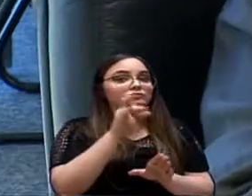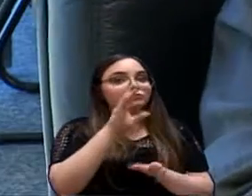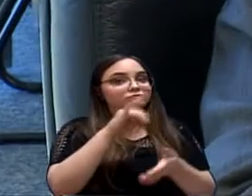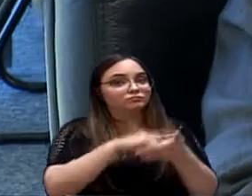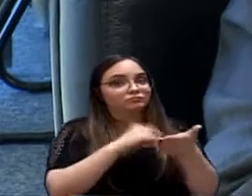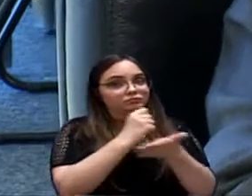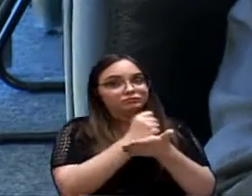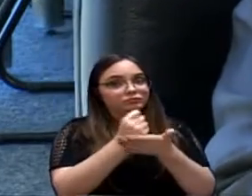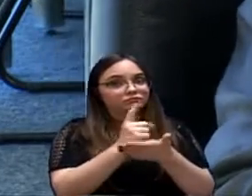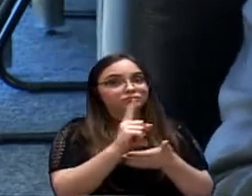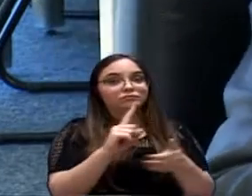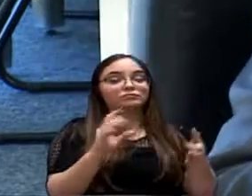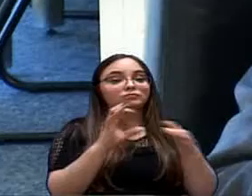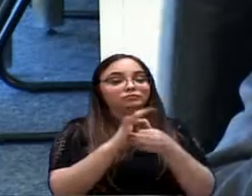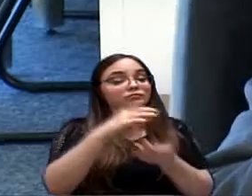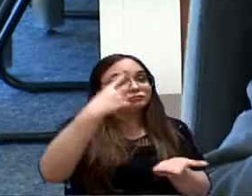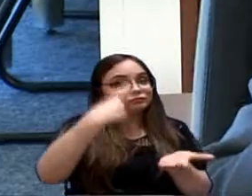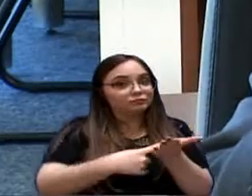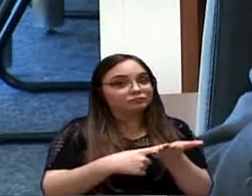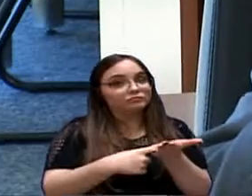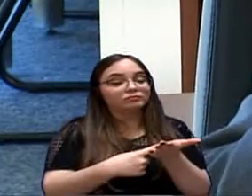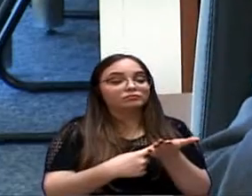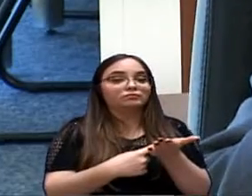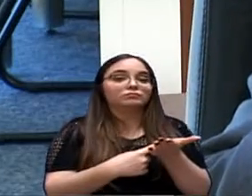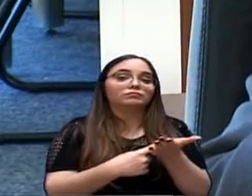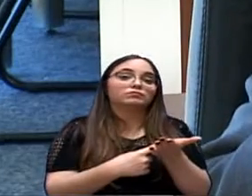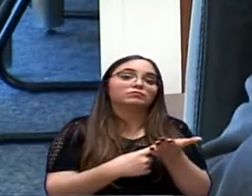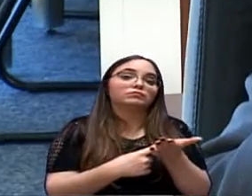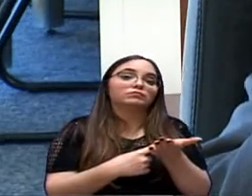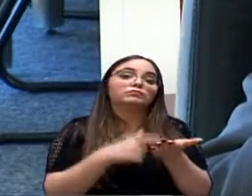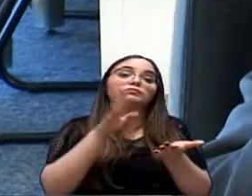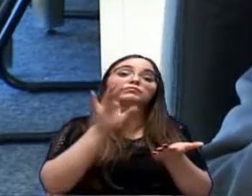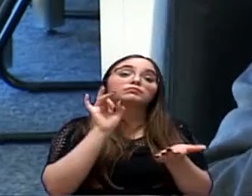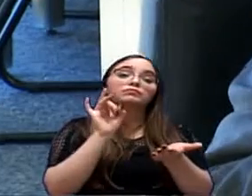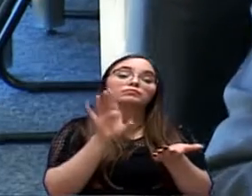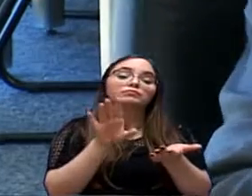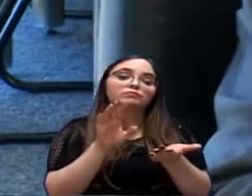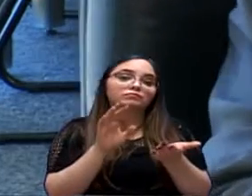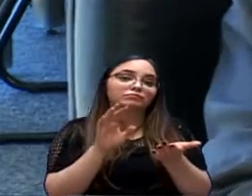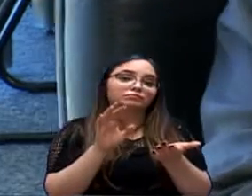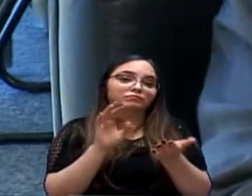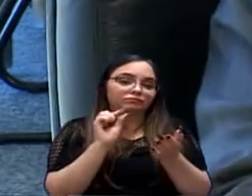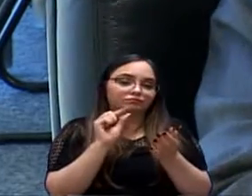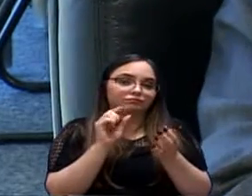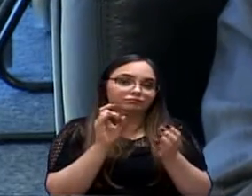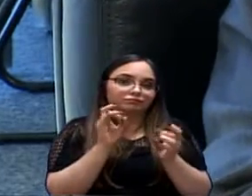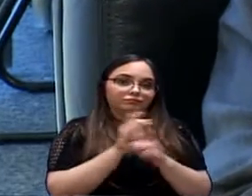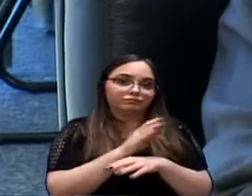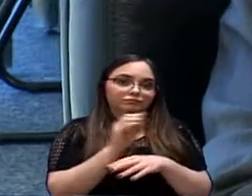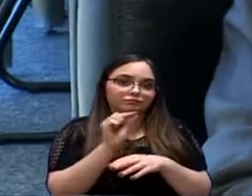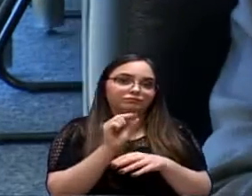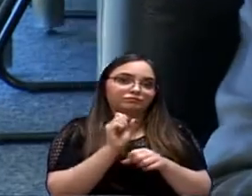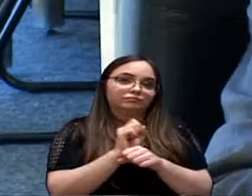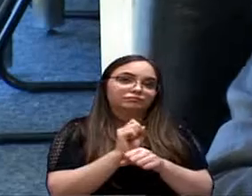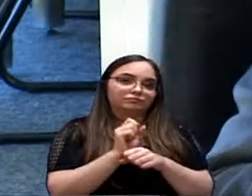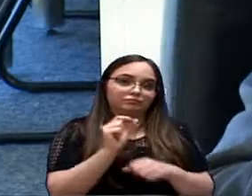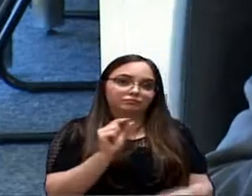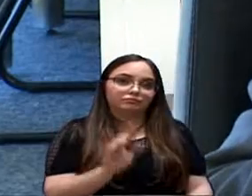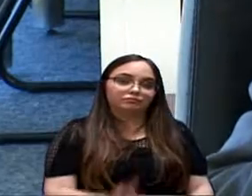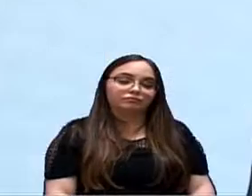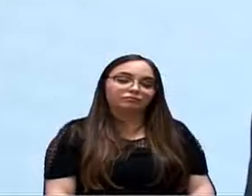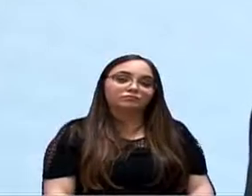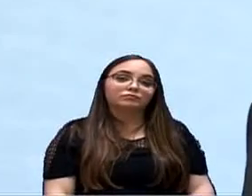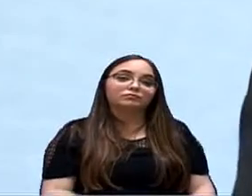advertência, é um acordo entre as partes. Exatamente, mas só para terminar. entre o Poder Executivo e a promotoria pública.